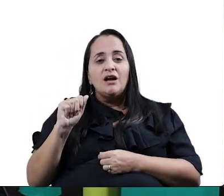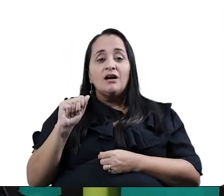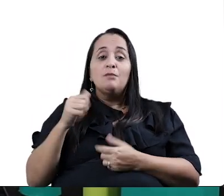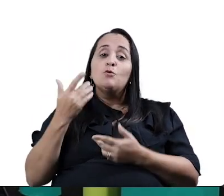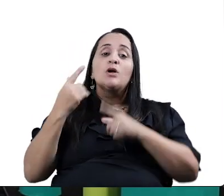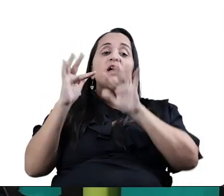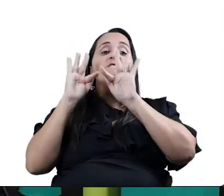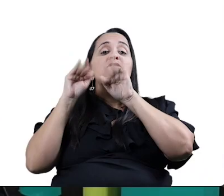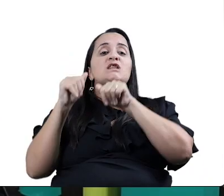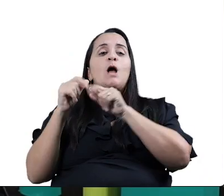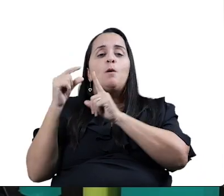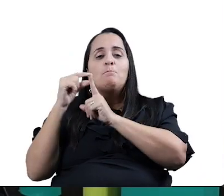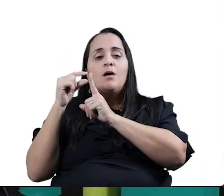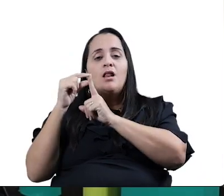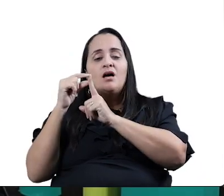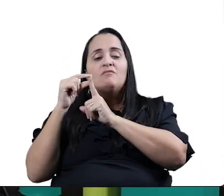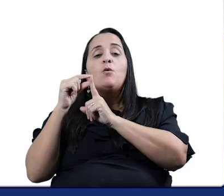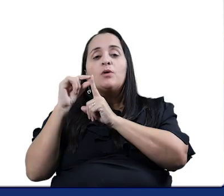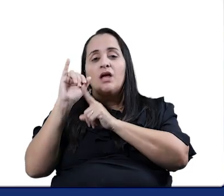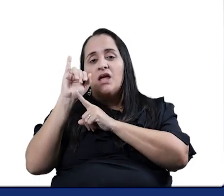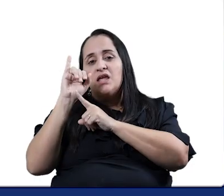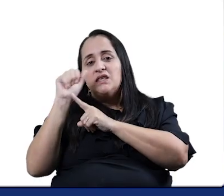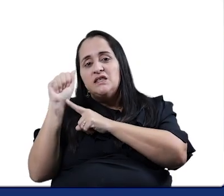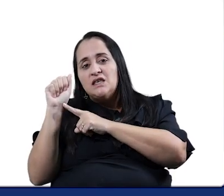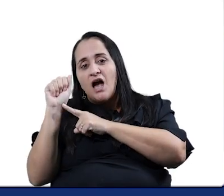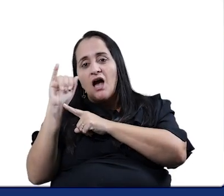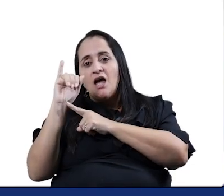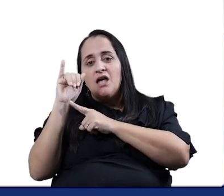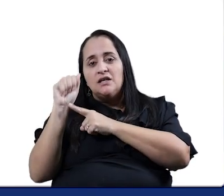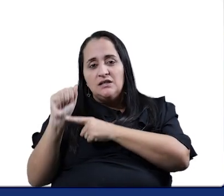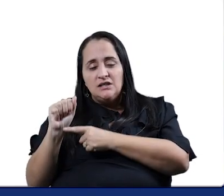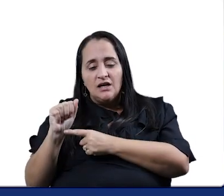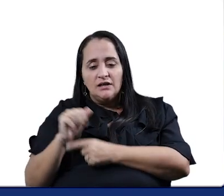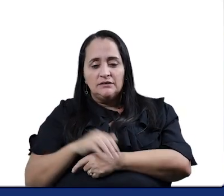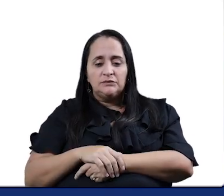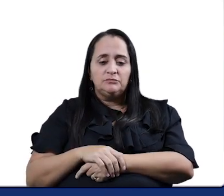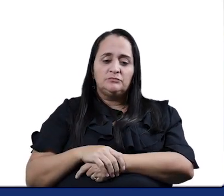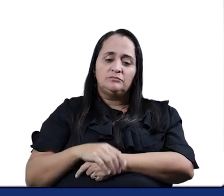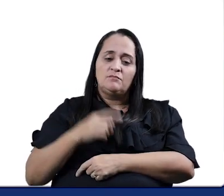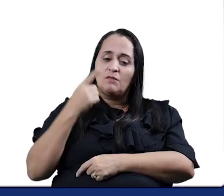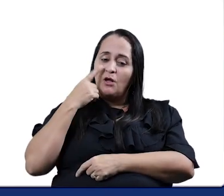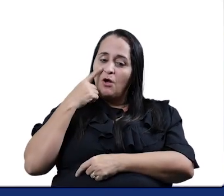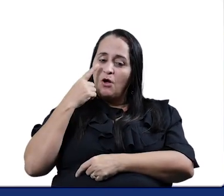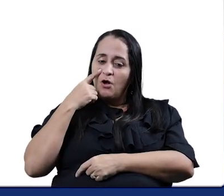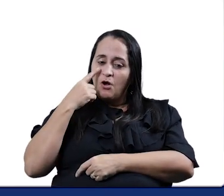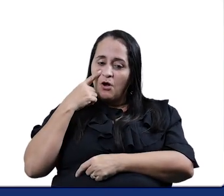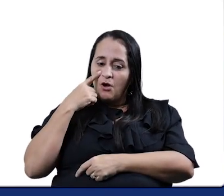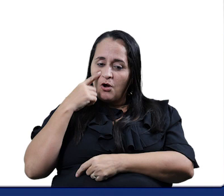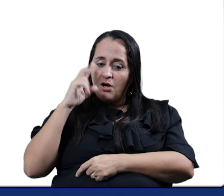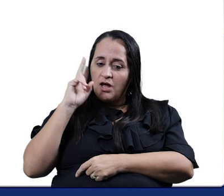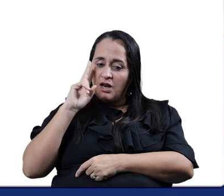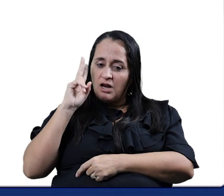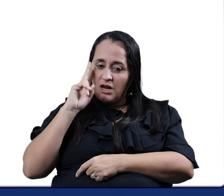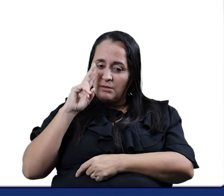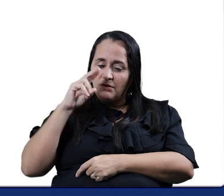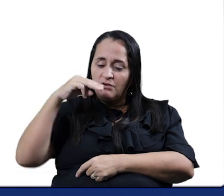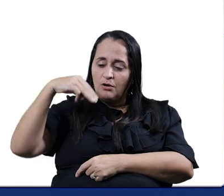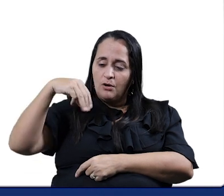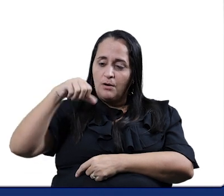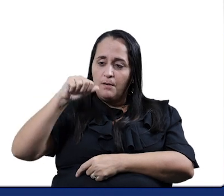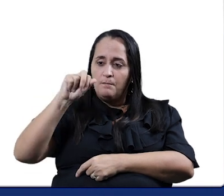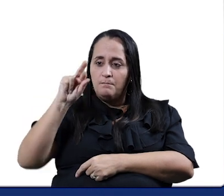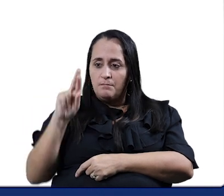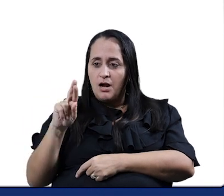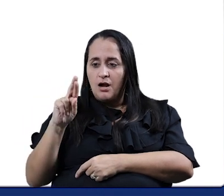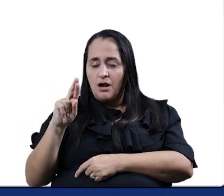final. Ia. Vamos ver outra. Olha aqui embaixo. Lembra que eu falei que mar rima com remar?